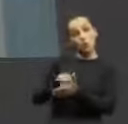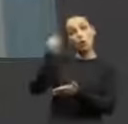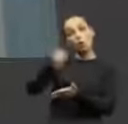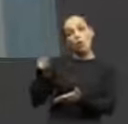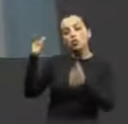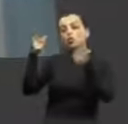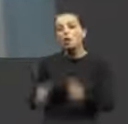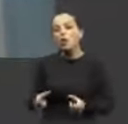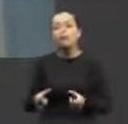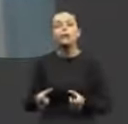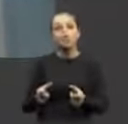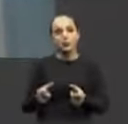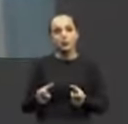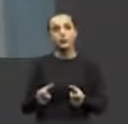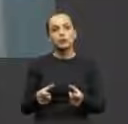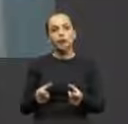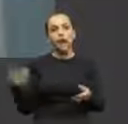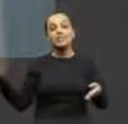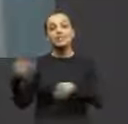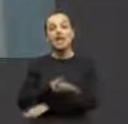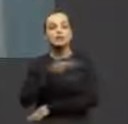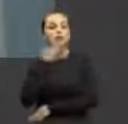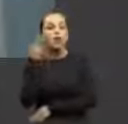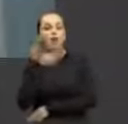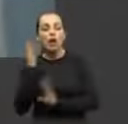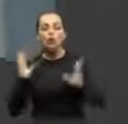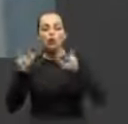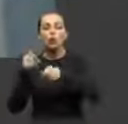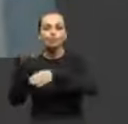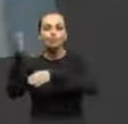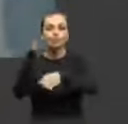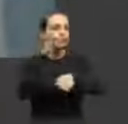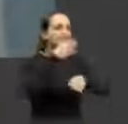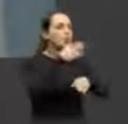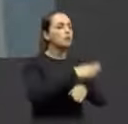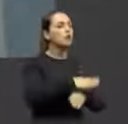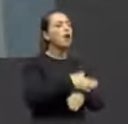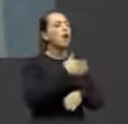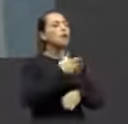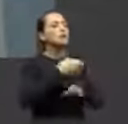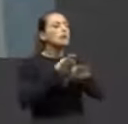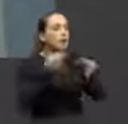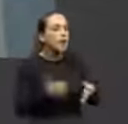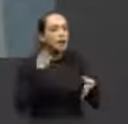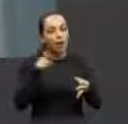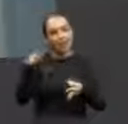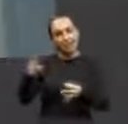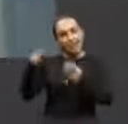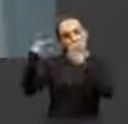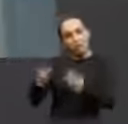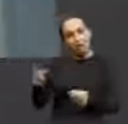localizado em posição de fácil acesso a todos os pontos da cidade. Onde está sendo construído não tem essa